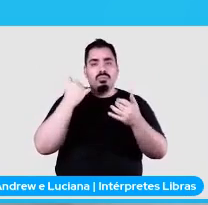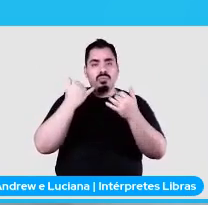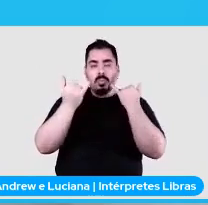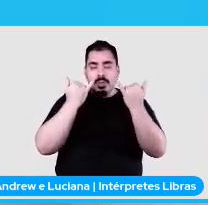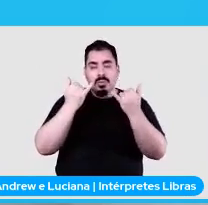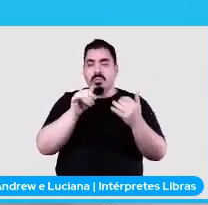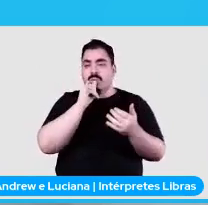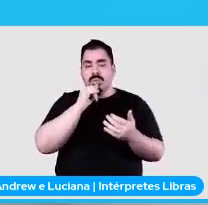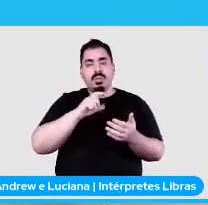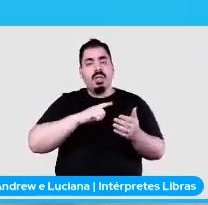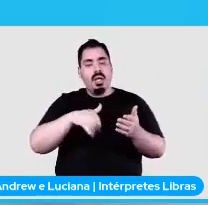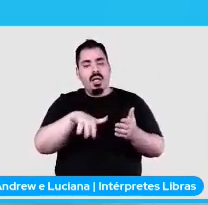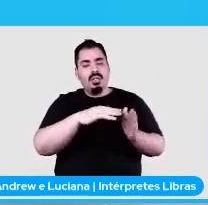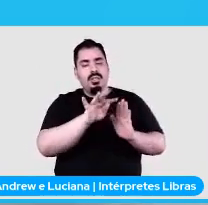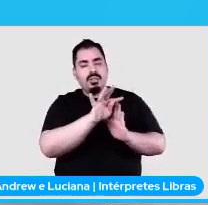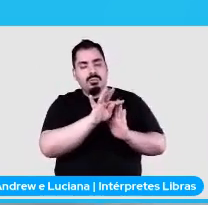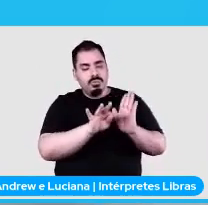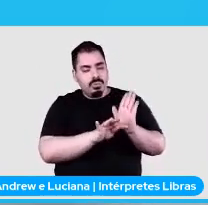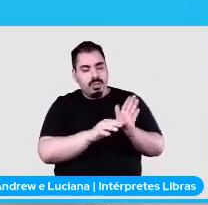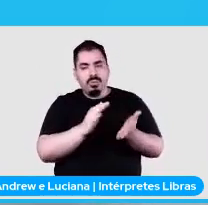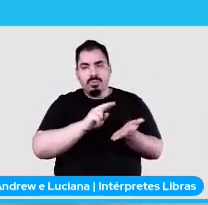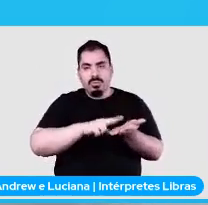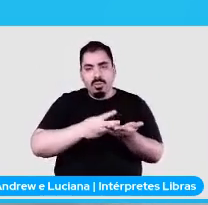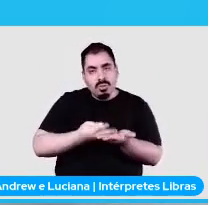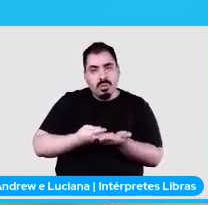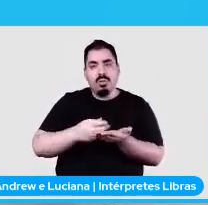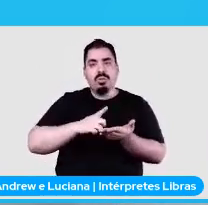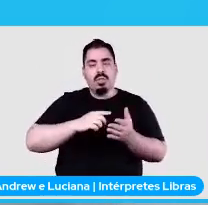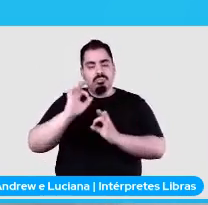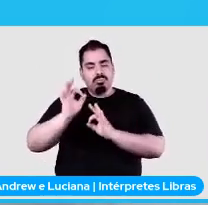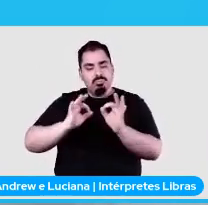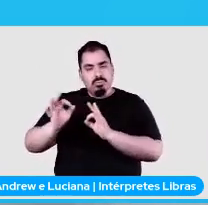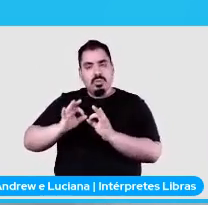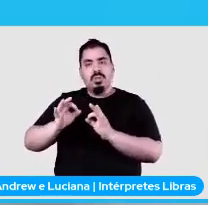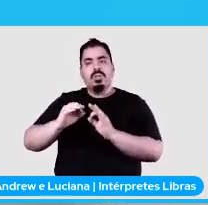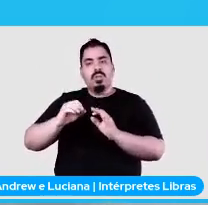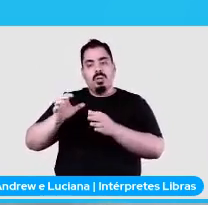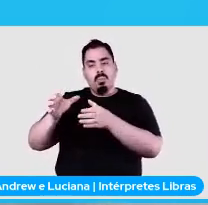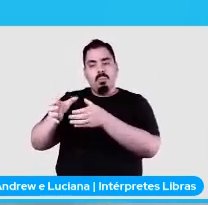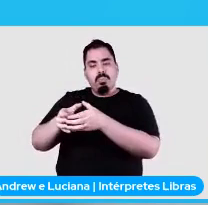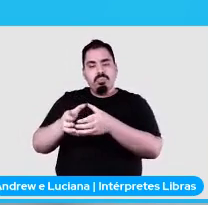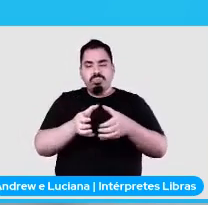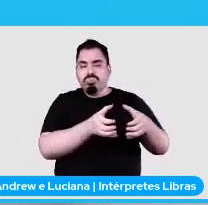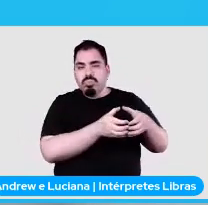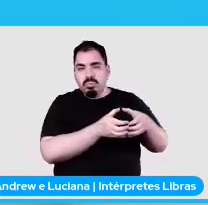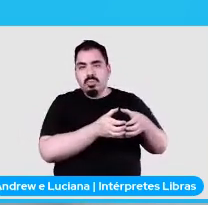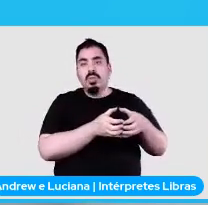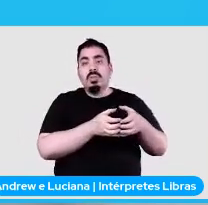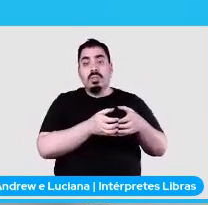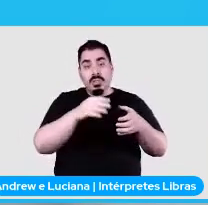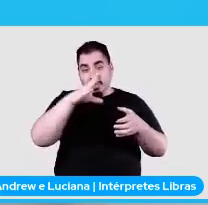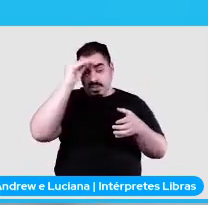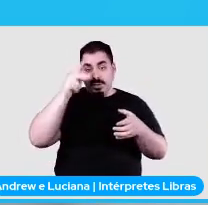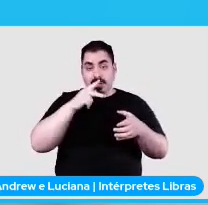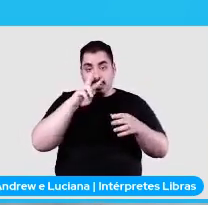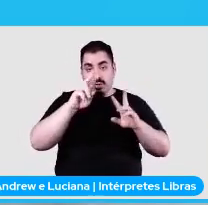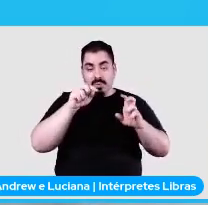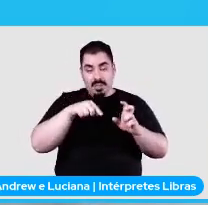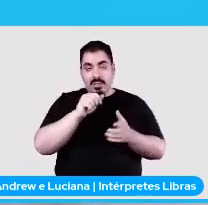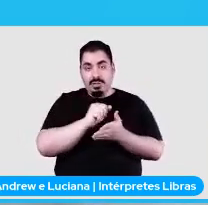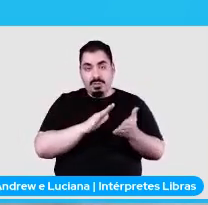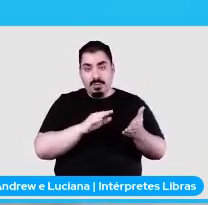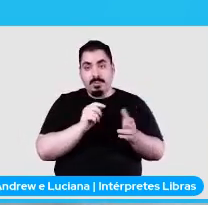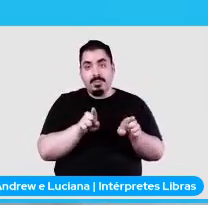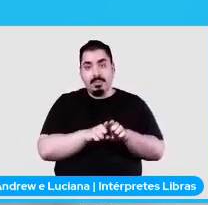nomeadas, classificação de texto. Acabei esquecendo de falar dessa tarefa. Mas tem uma tarefa, a própria,